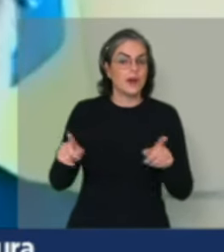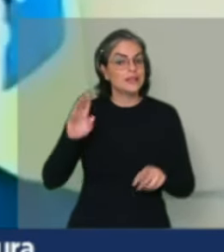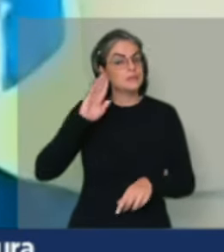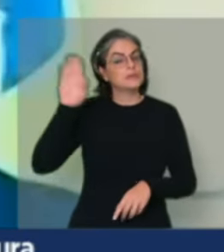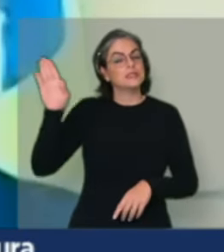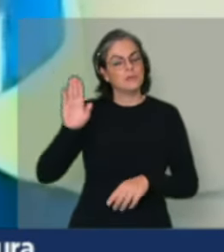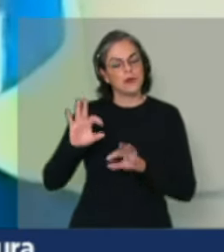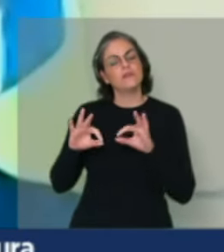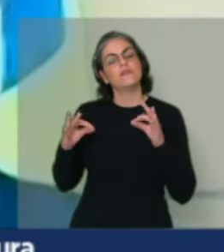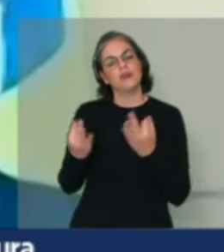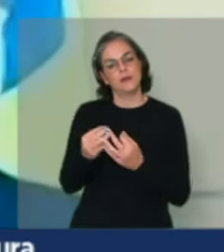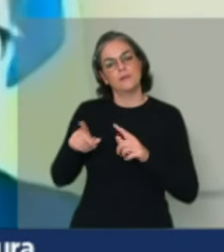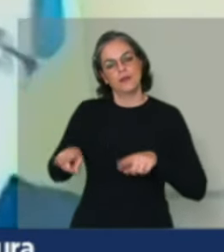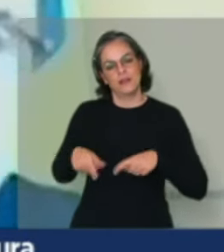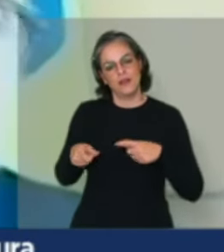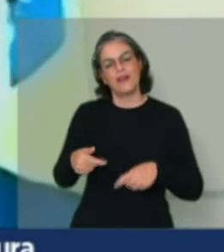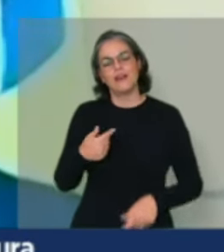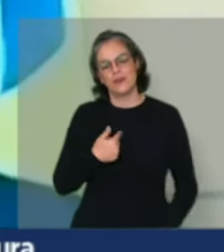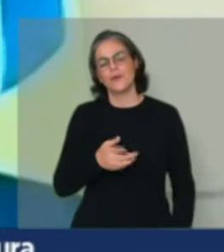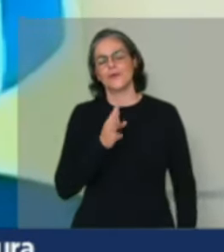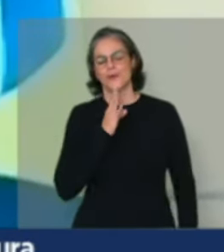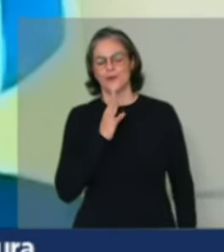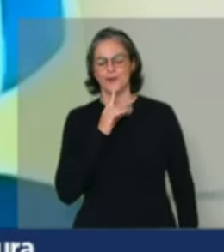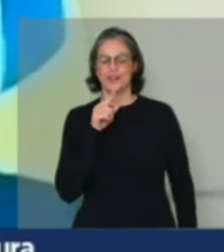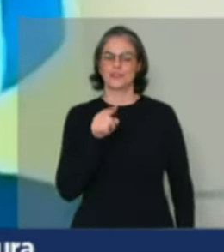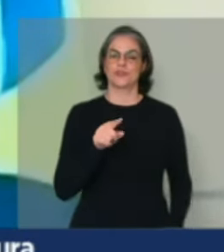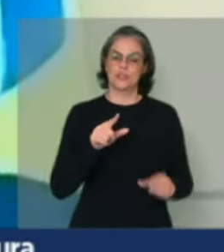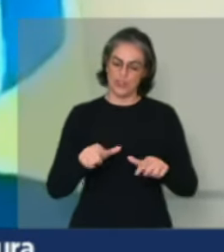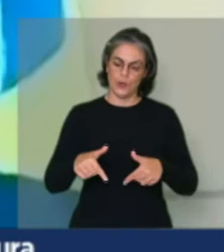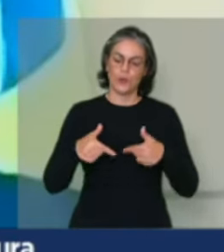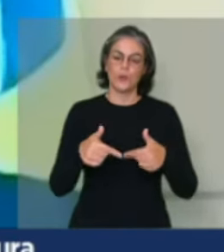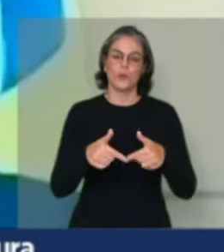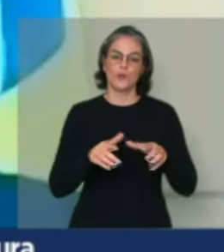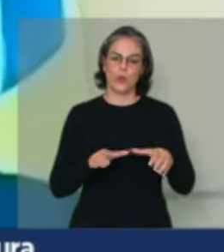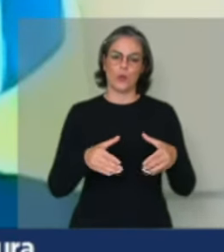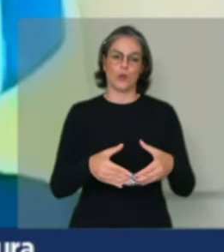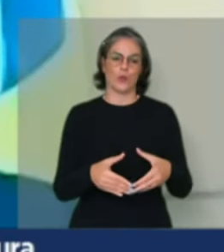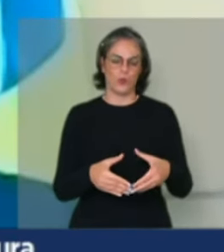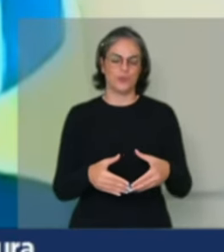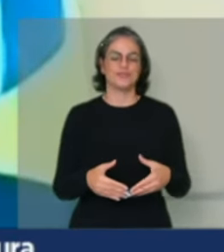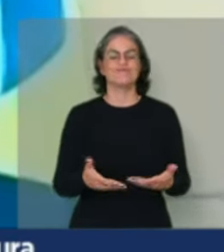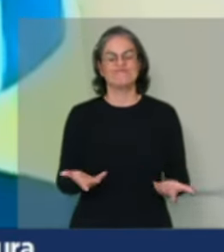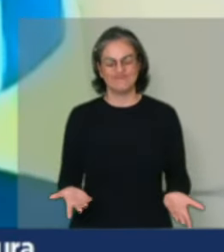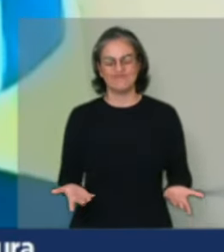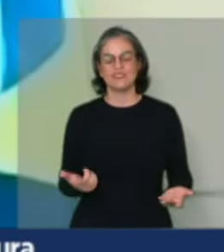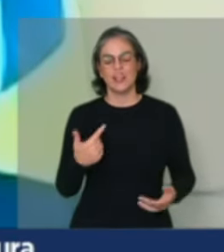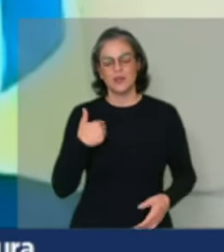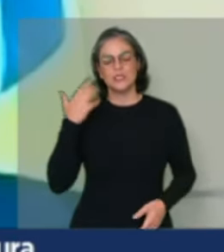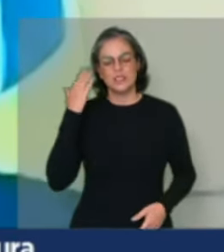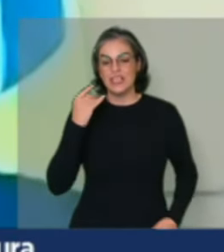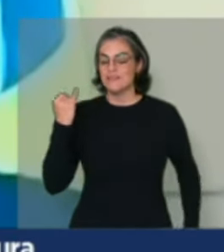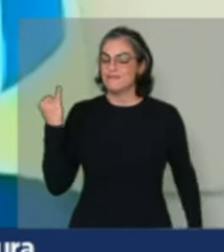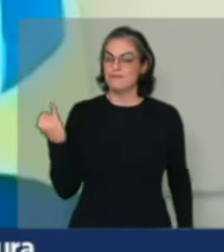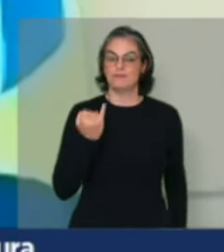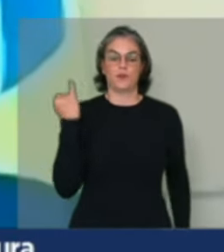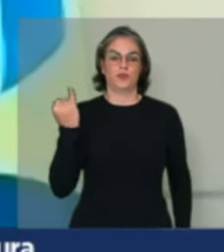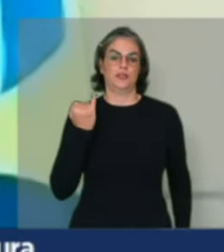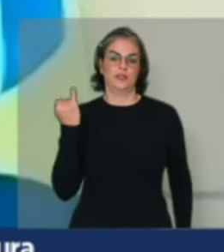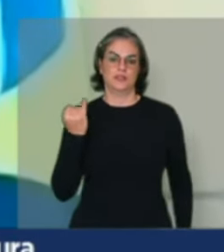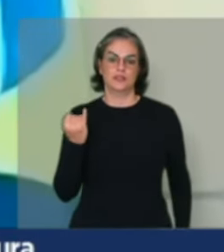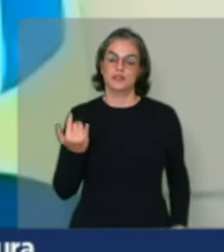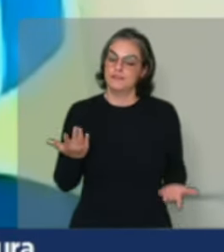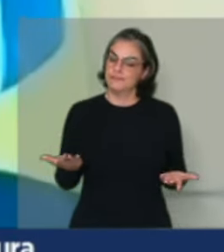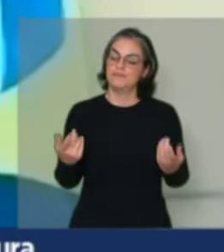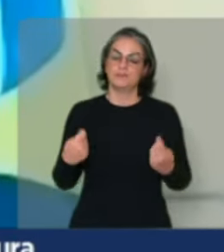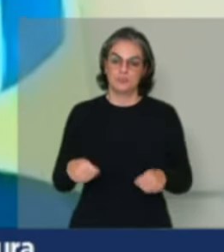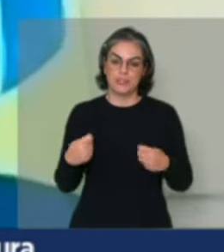agricultura familiar. Eu conheço o trabalho da sua frente parlamentar e eu sei que isso é fundamental, mas nós temos que fazer esse trabalho